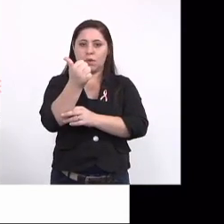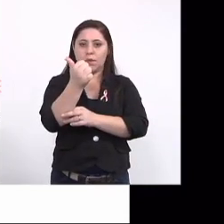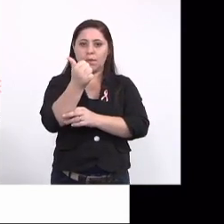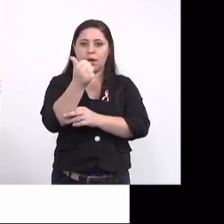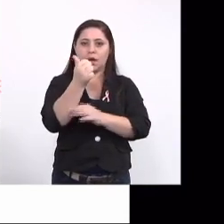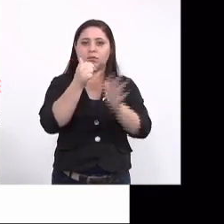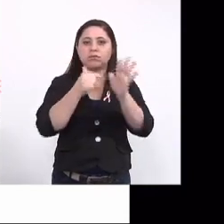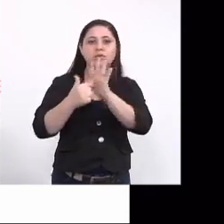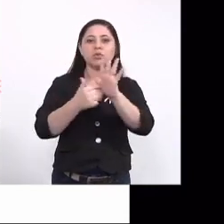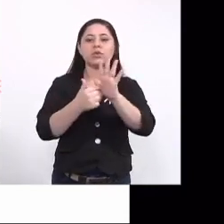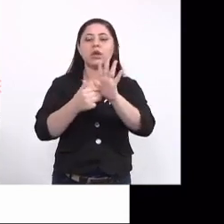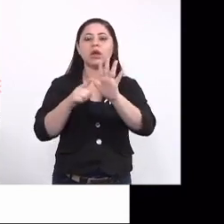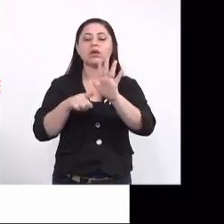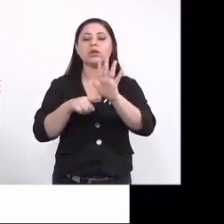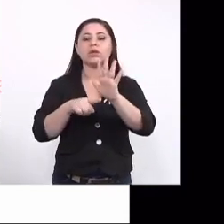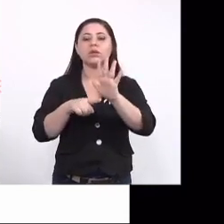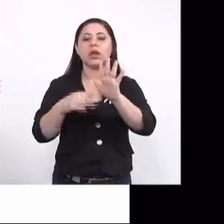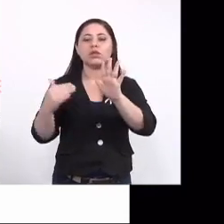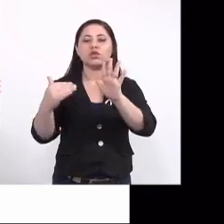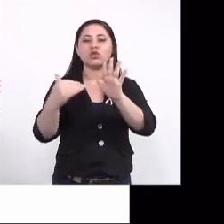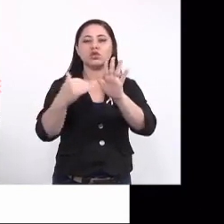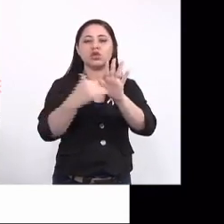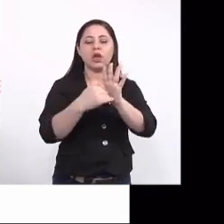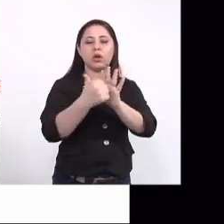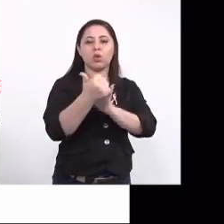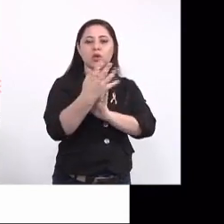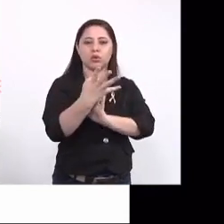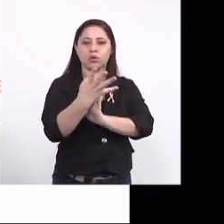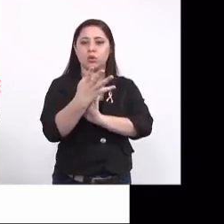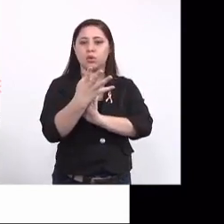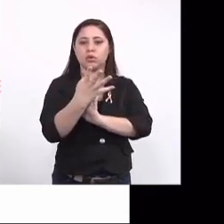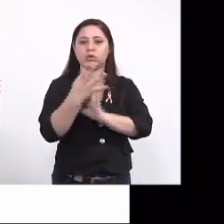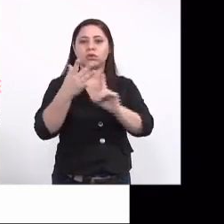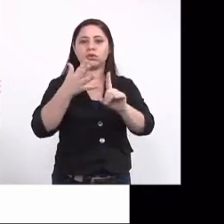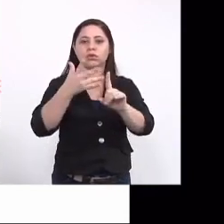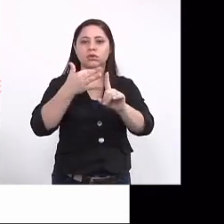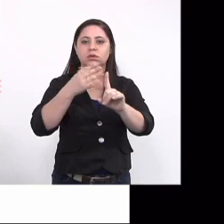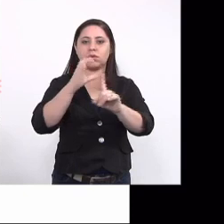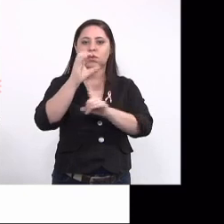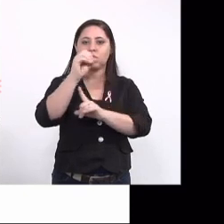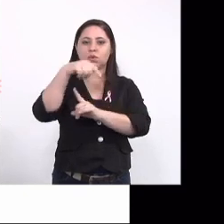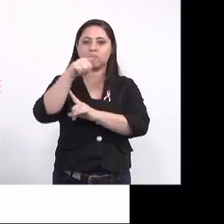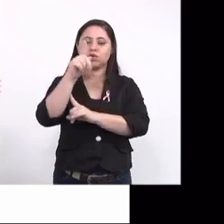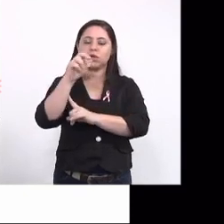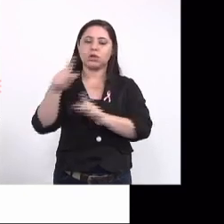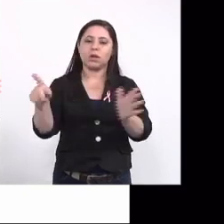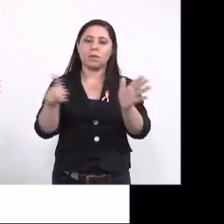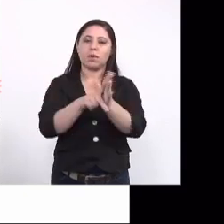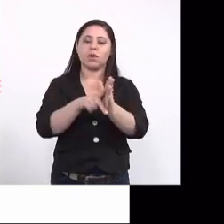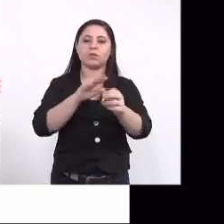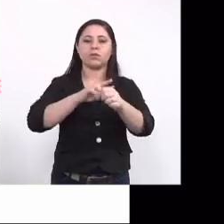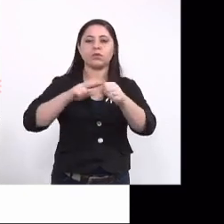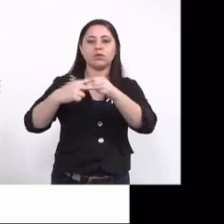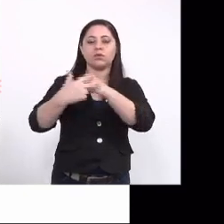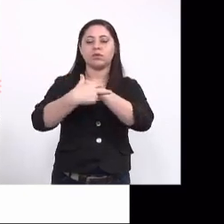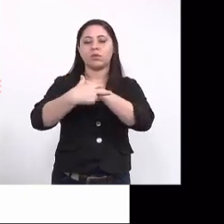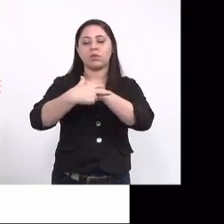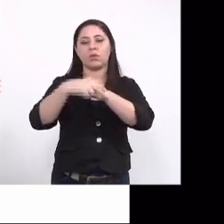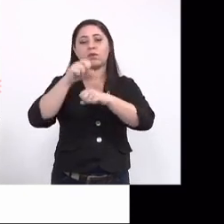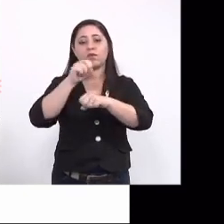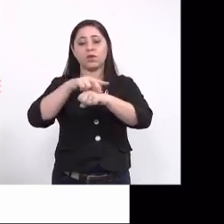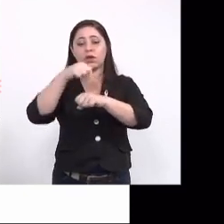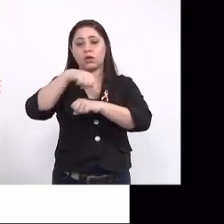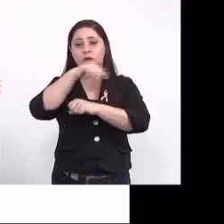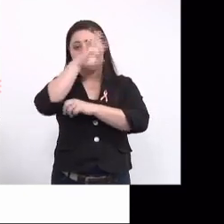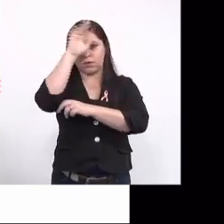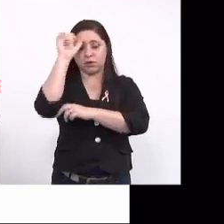e chegamos a 14 casos de síndrome congênita causada pelo zika aqui em Mato Grosso do Sul,